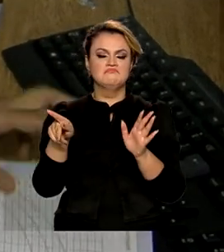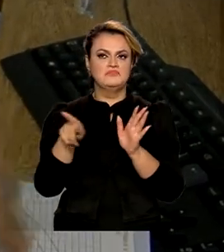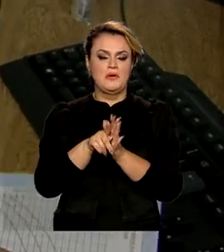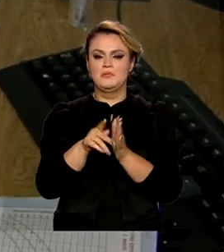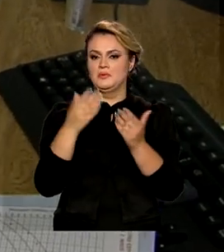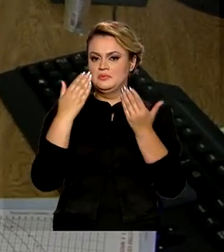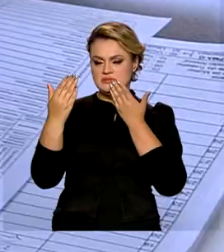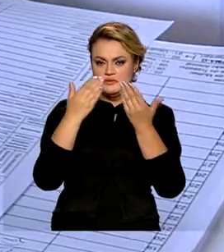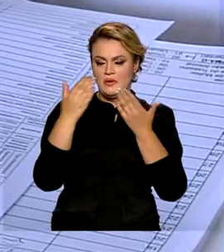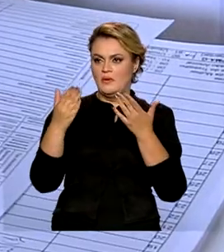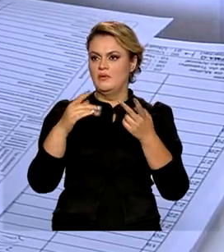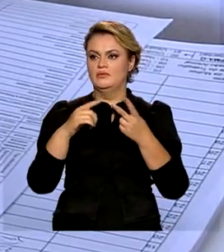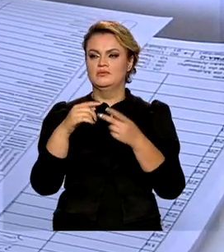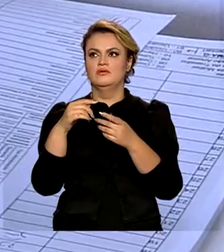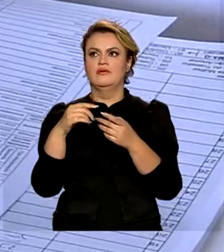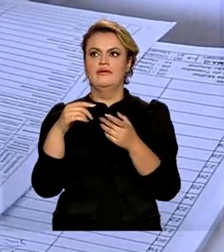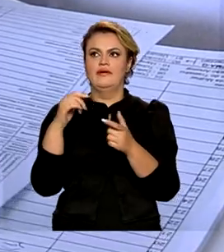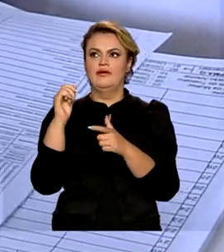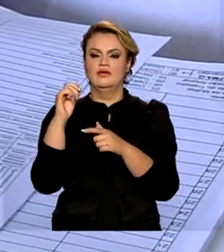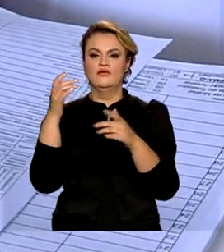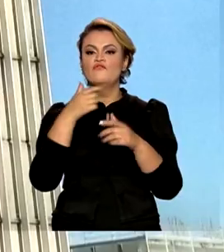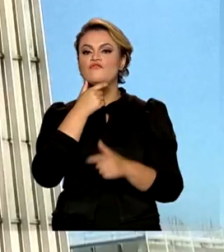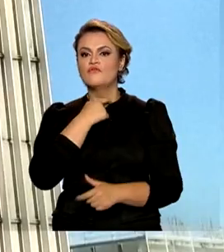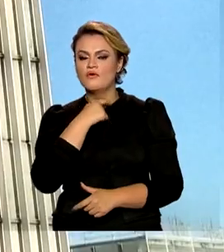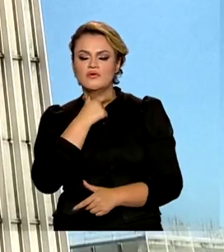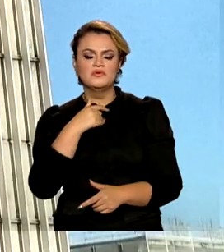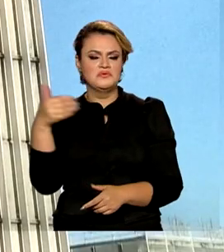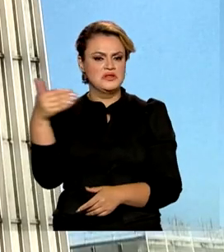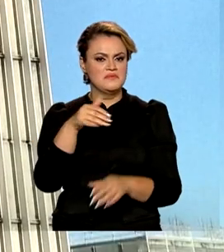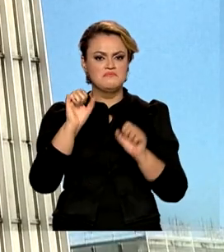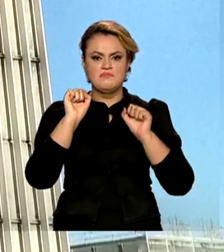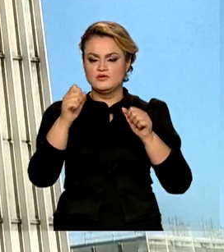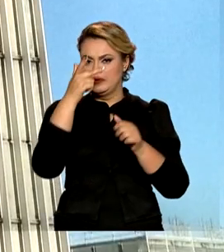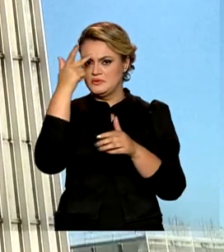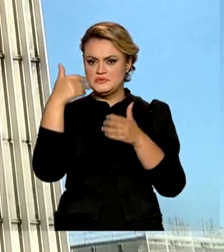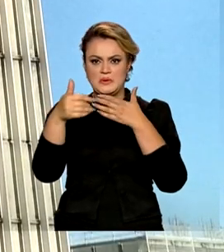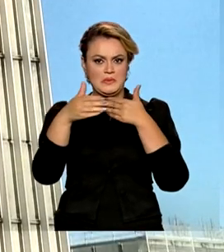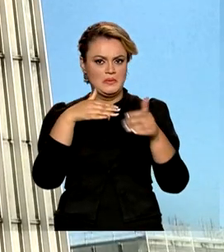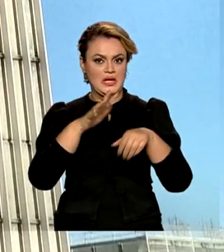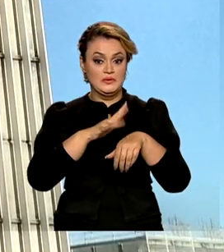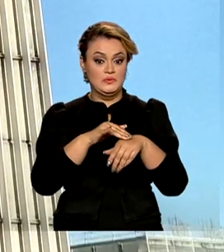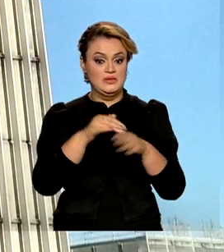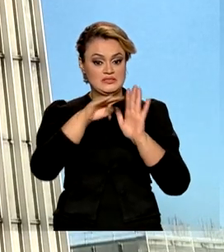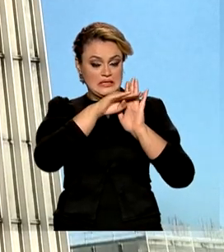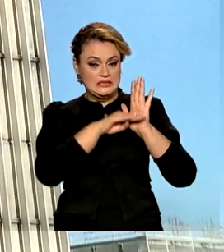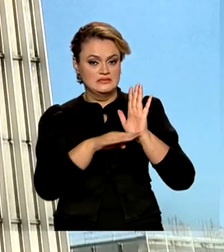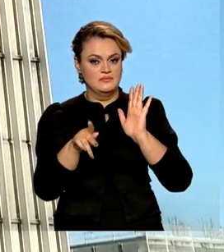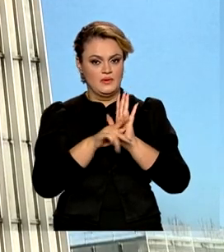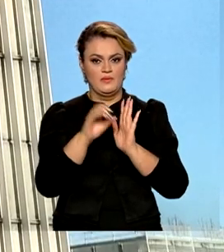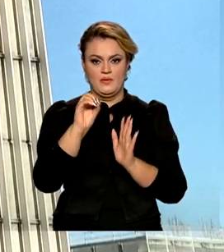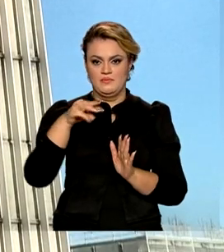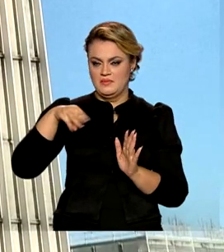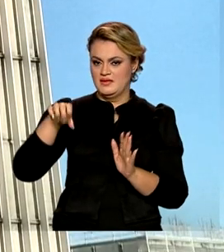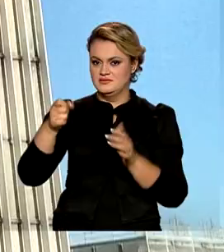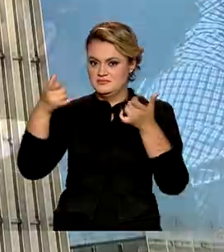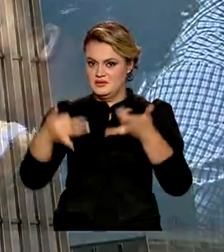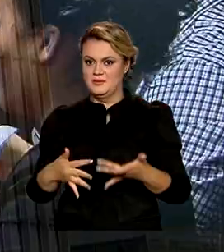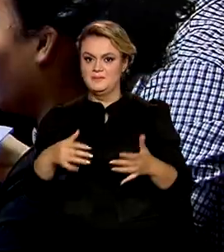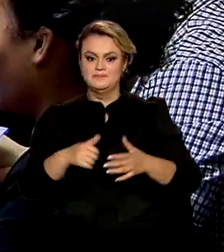ilimitadas de psicologia e fonoaudiologia para qualquer doença listada pela OMS.